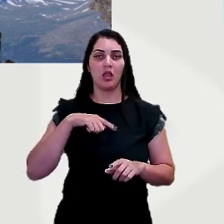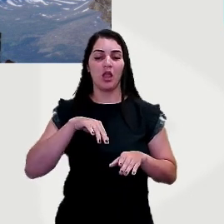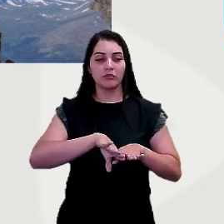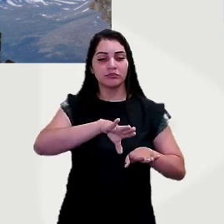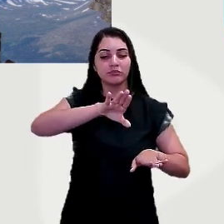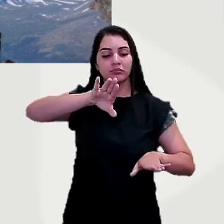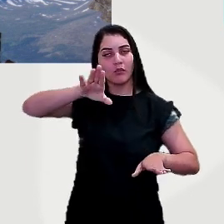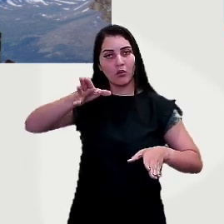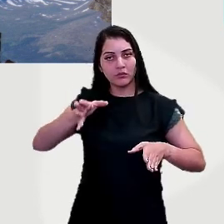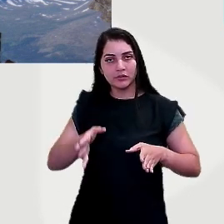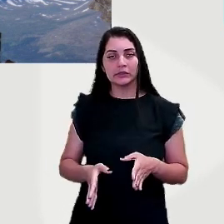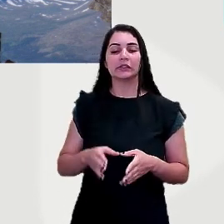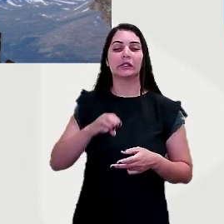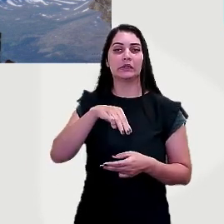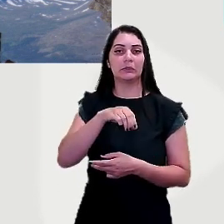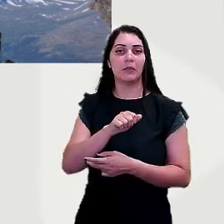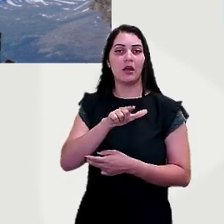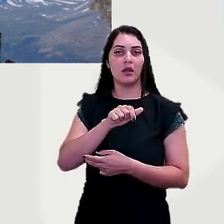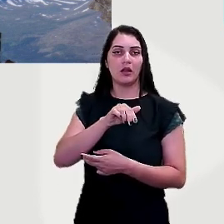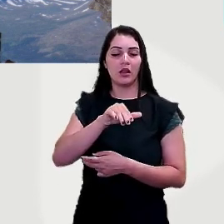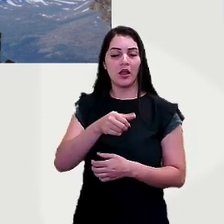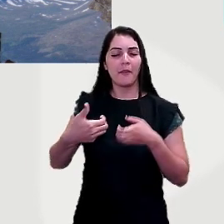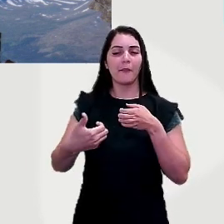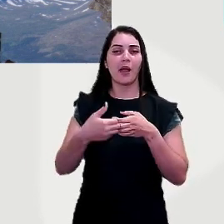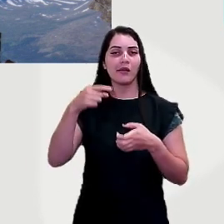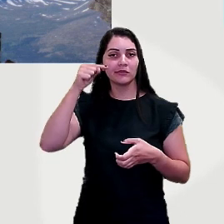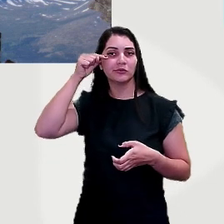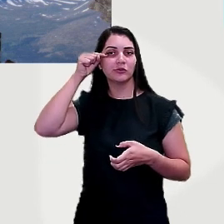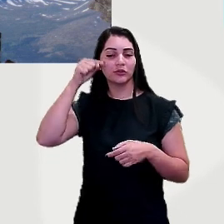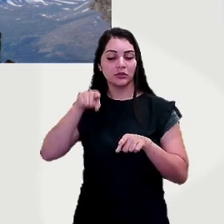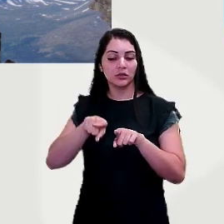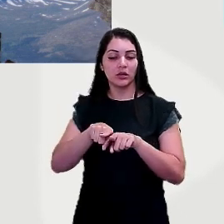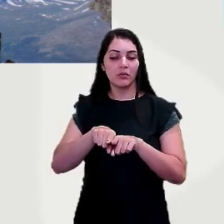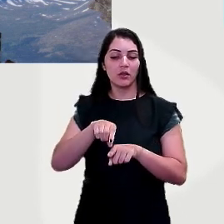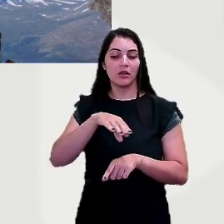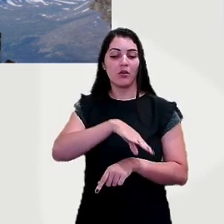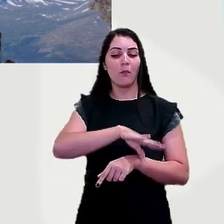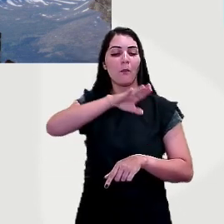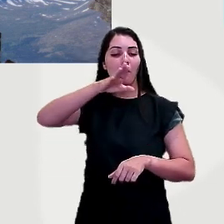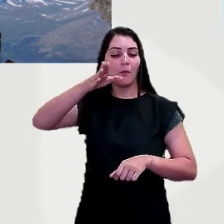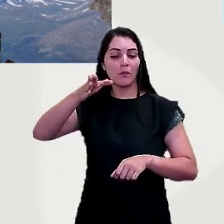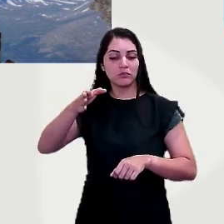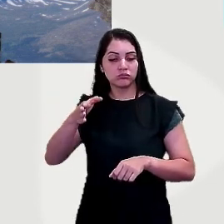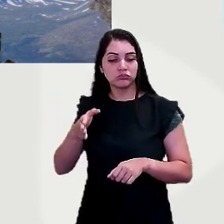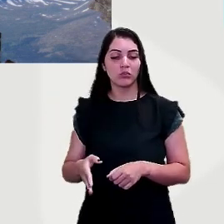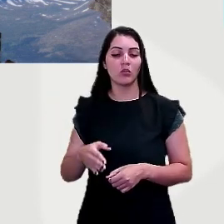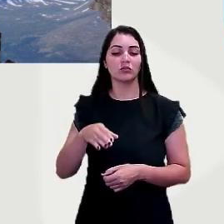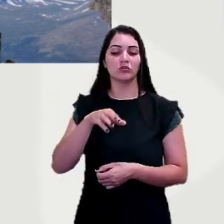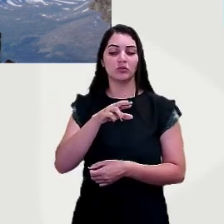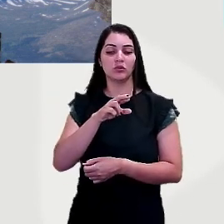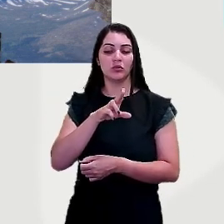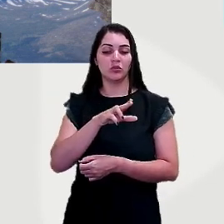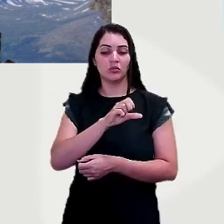cordilheira do Himalaia, ao sul da China, e os montes rurais, que se estendem no sentido norte-sul, que